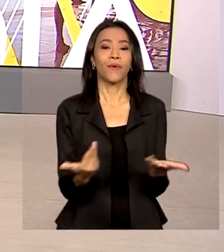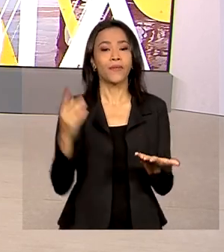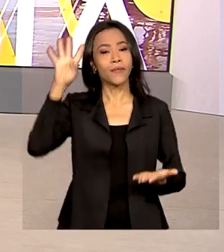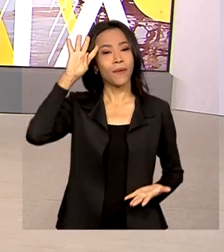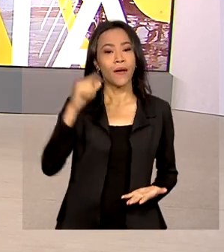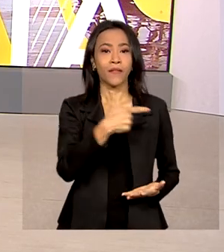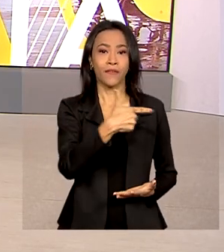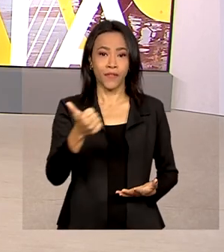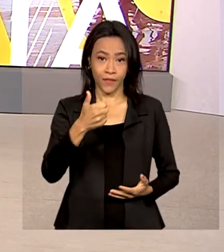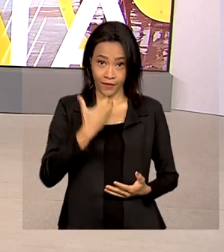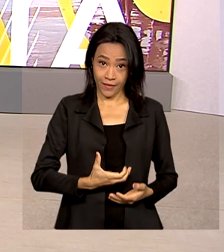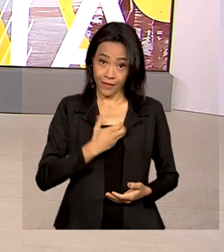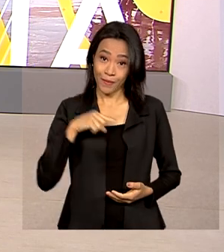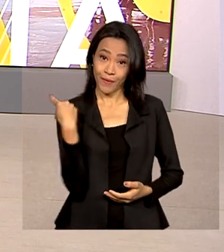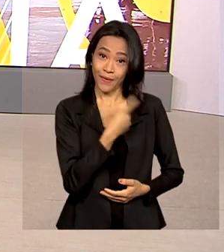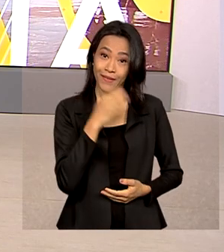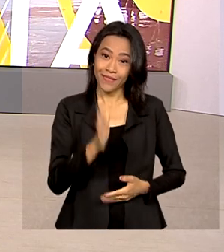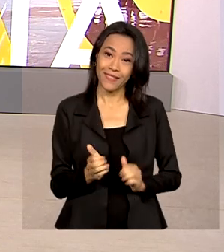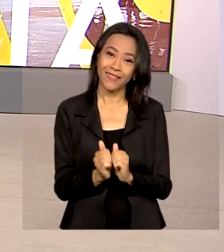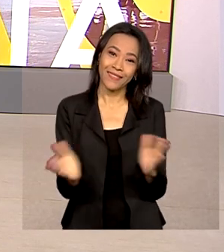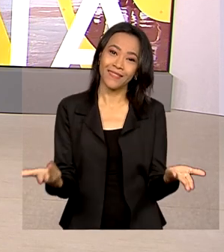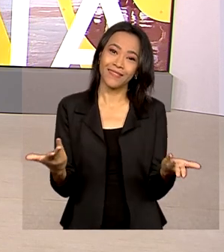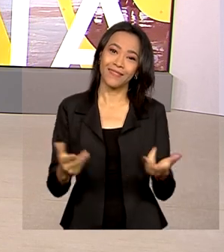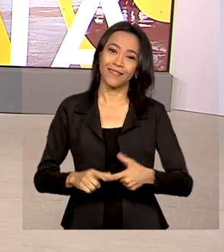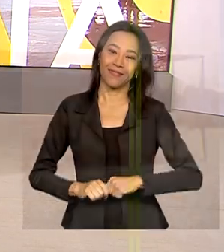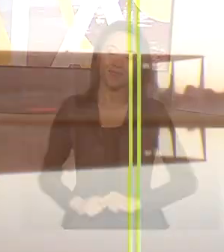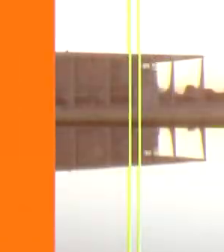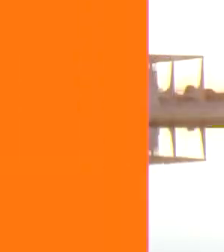21 de dezembro, o Brasil em Dia já está no ar.